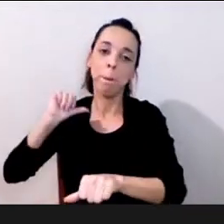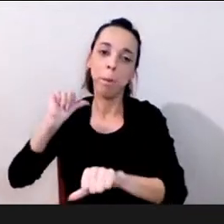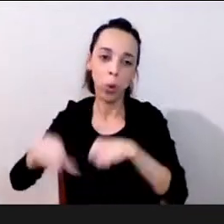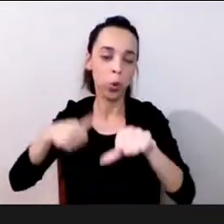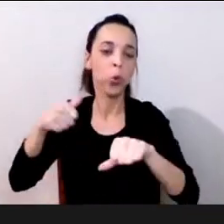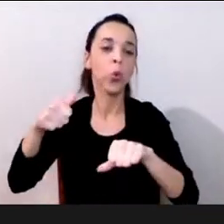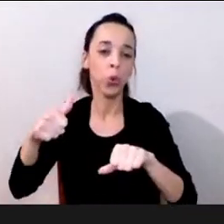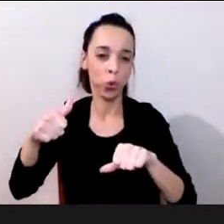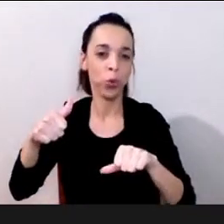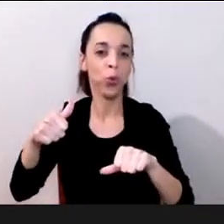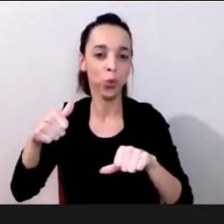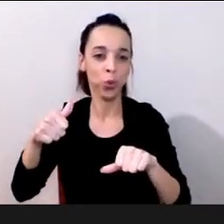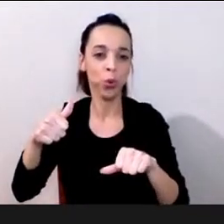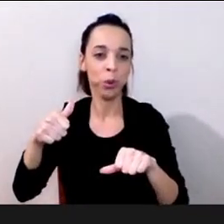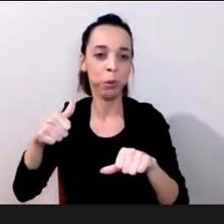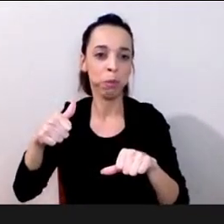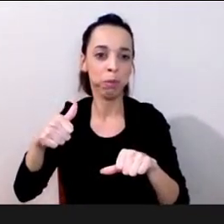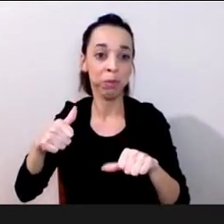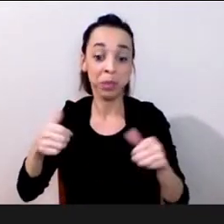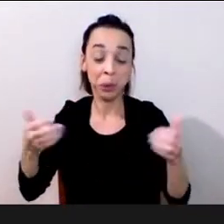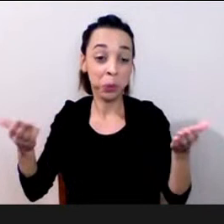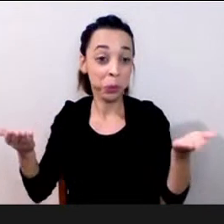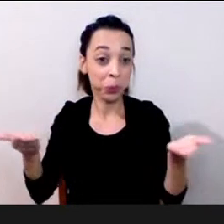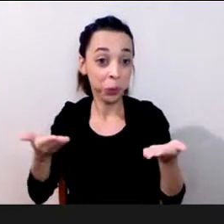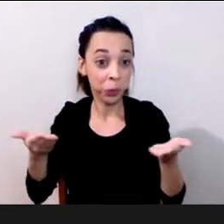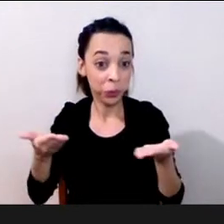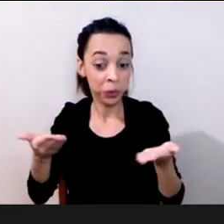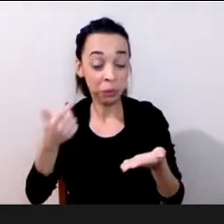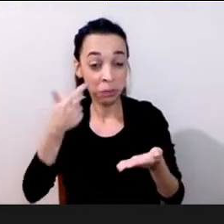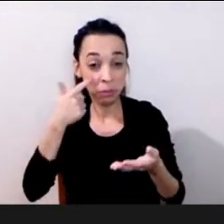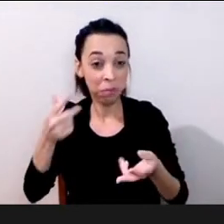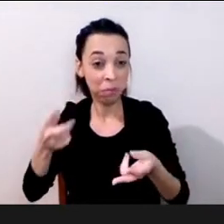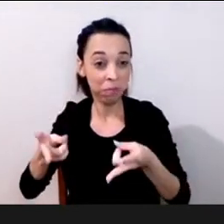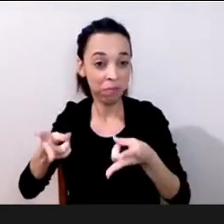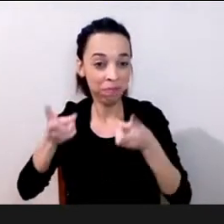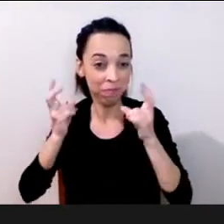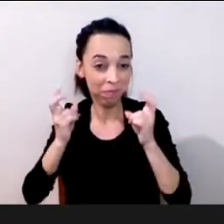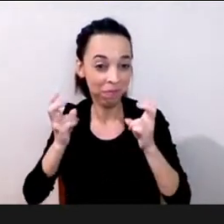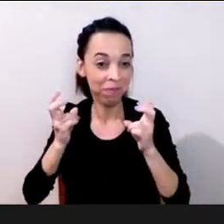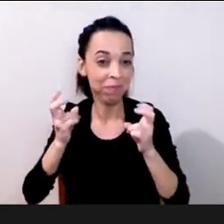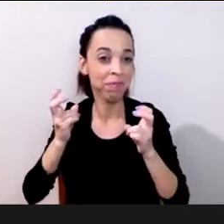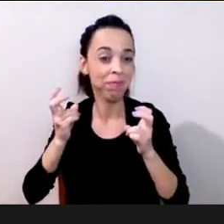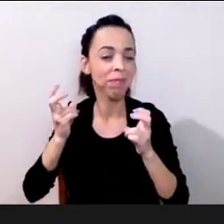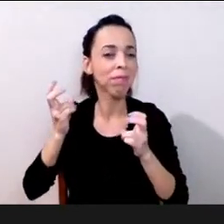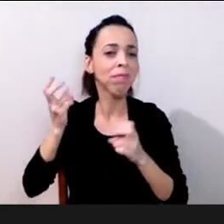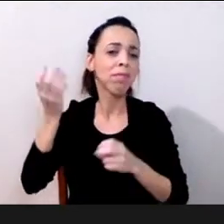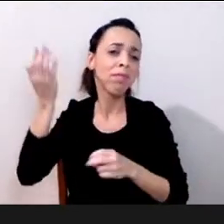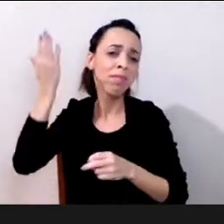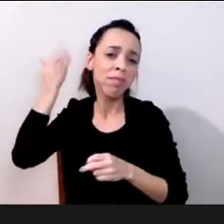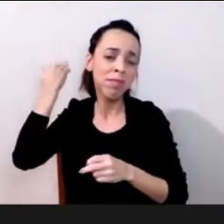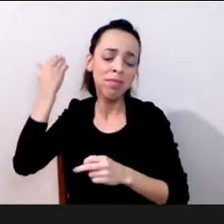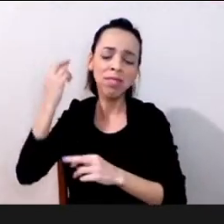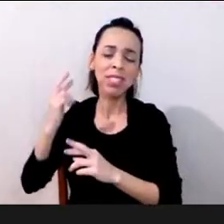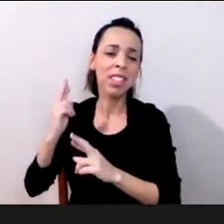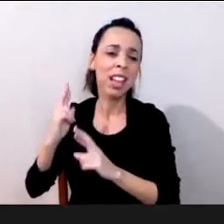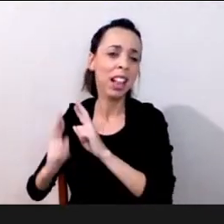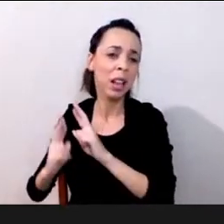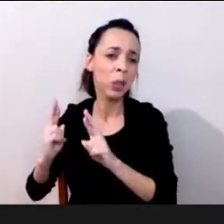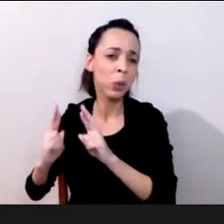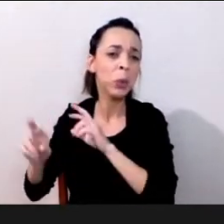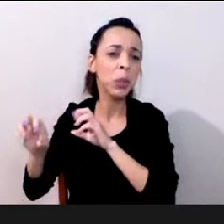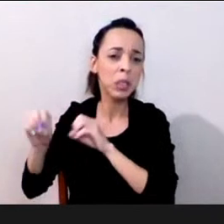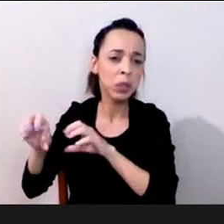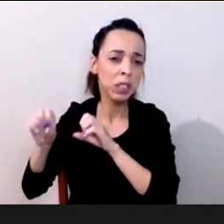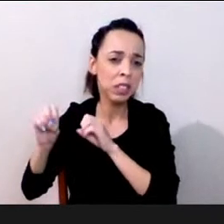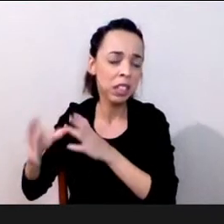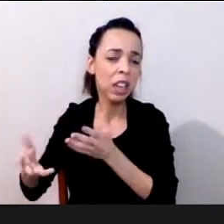conta que da forma como a gente estava também estabelecendo relações educacionais com currículo com a